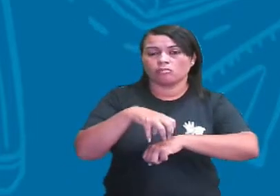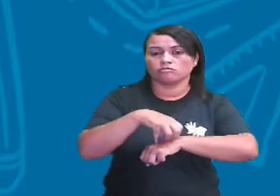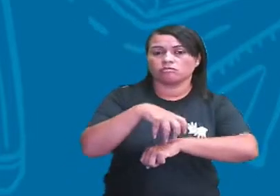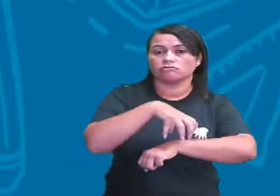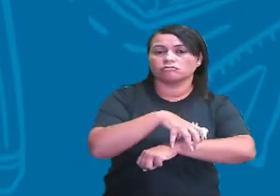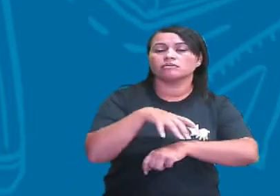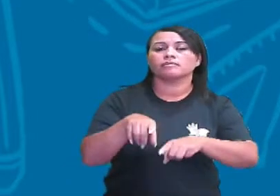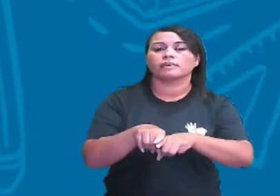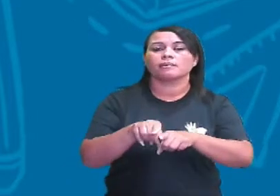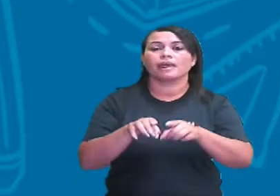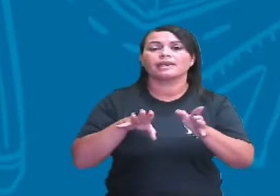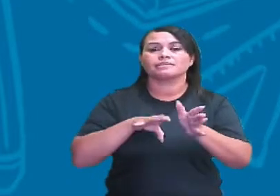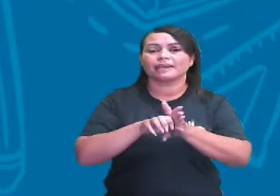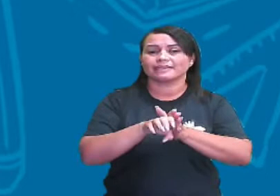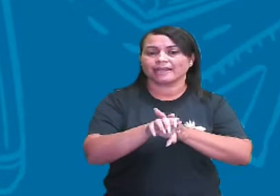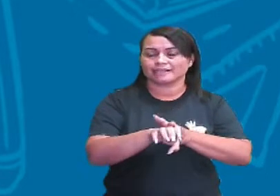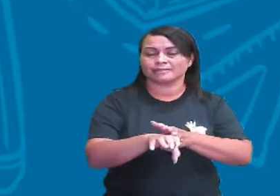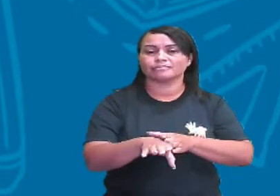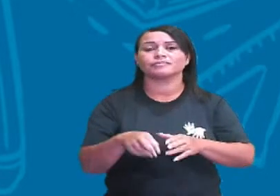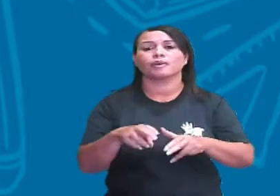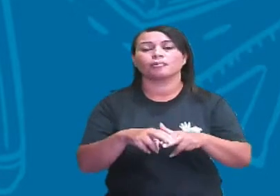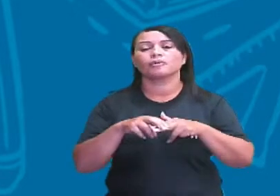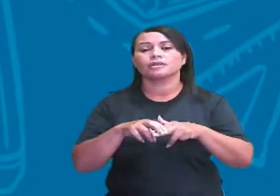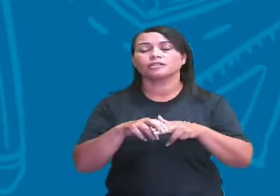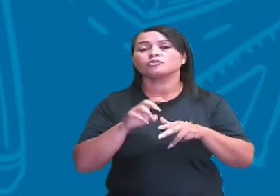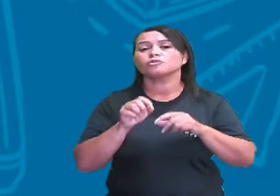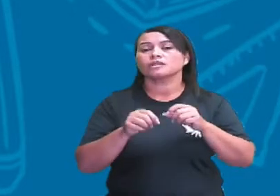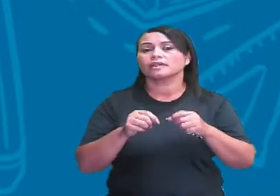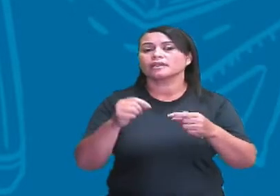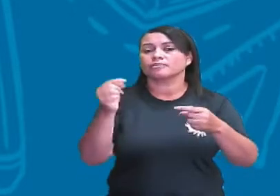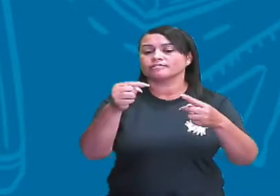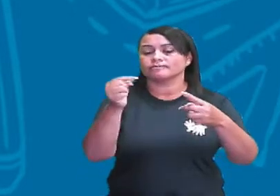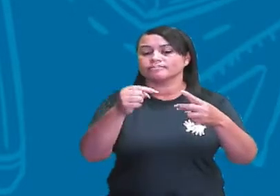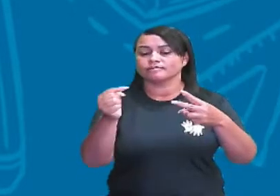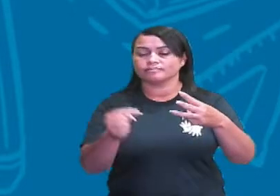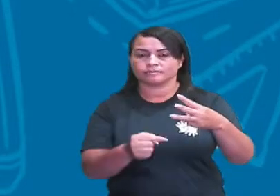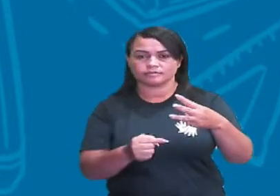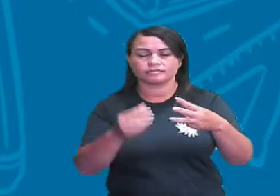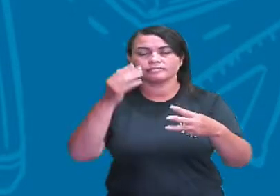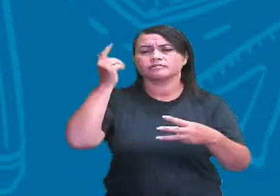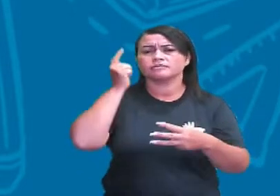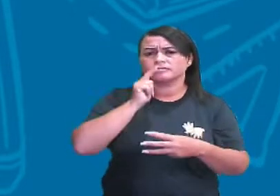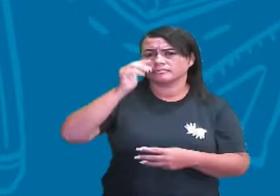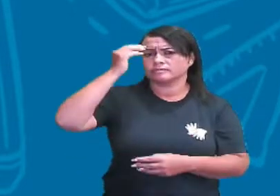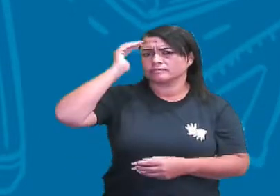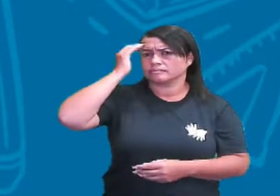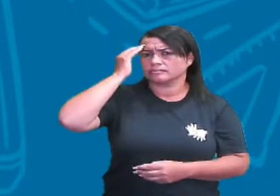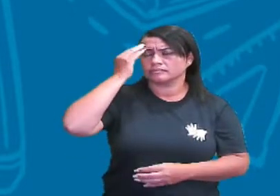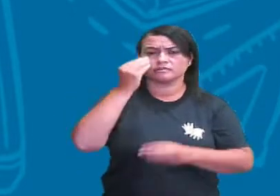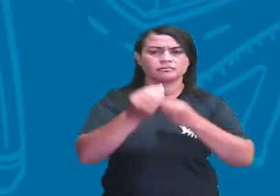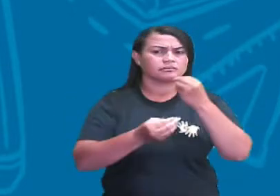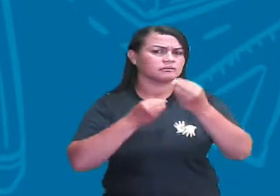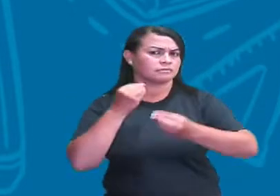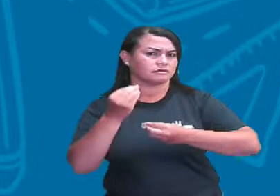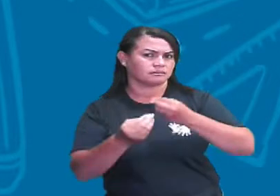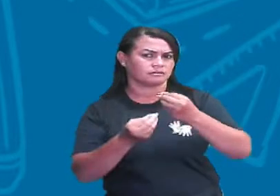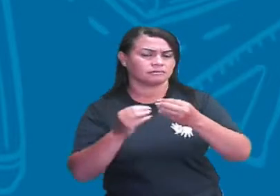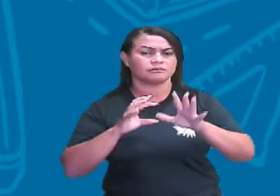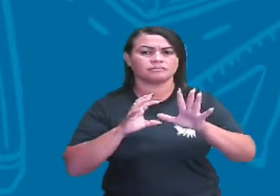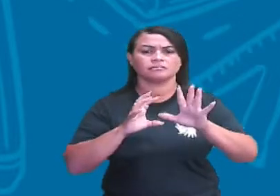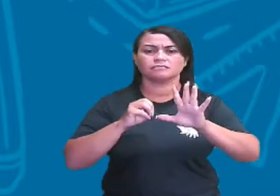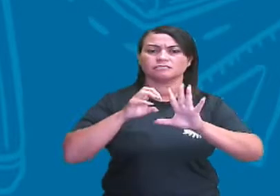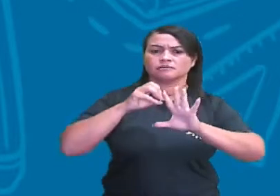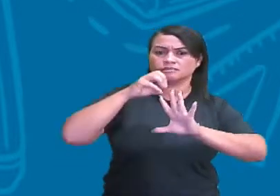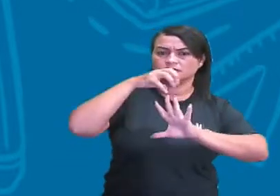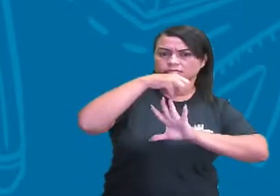bactérias. Portanto, a partir dessas três categorias, a gente vai conseguir entender como funciona uma cadeia